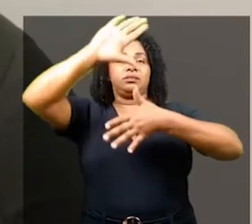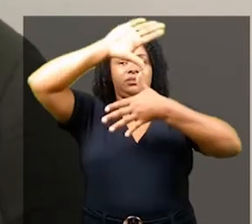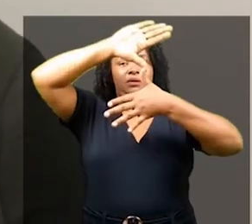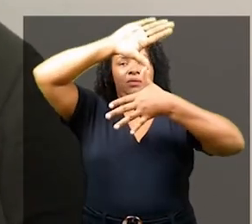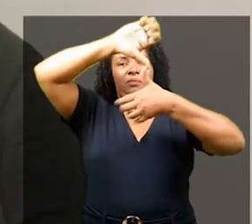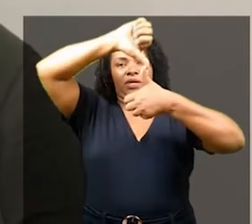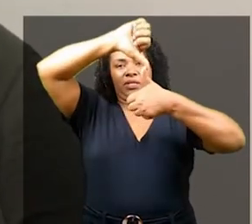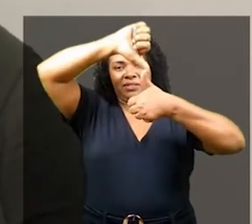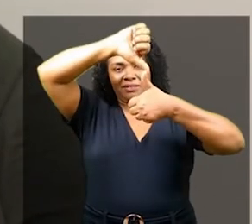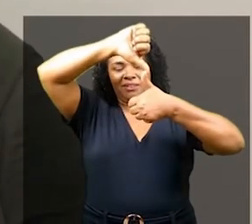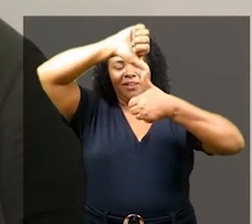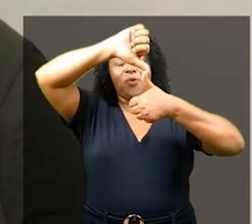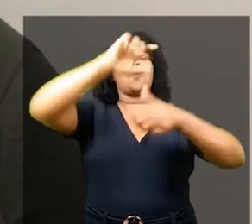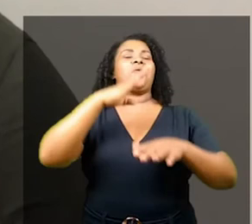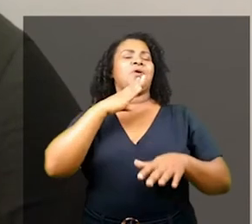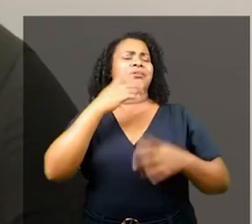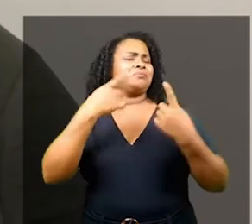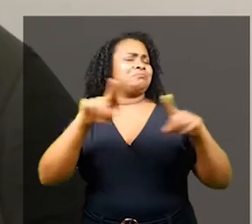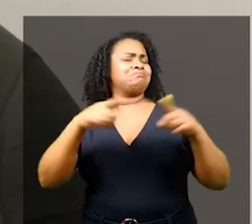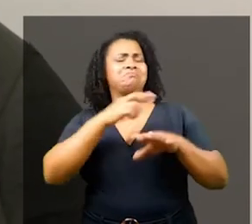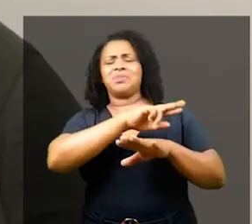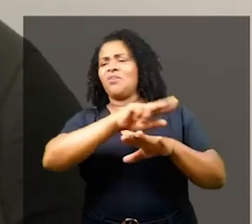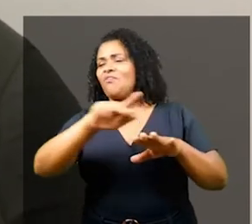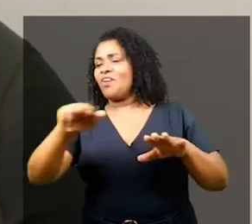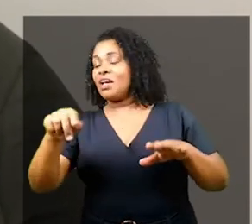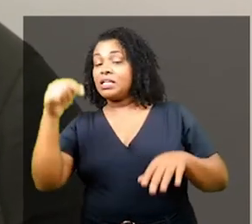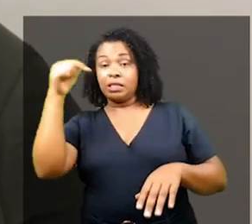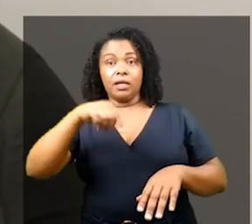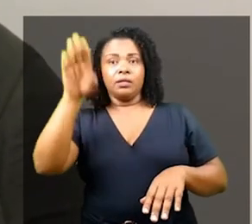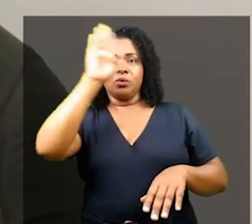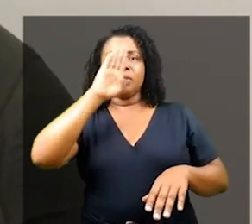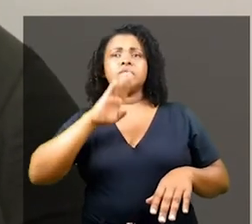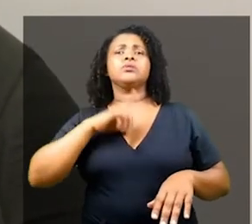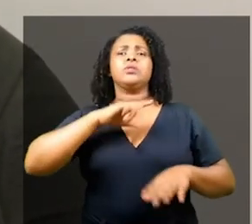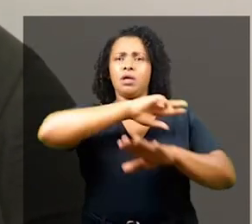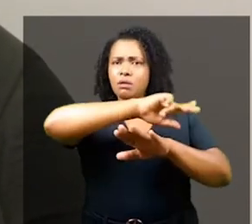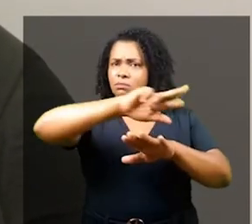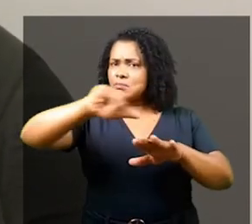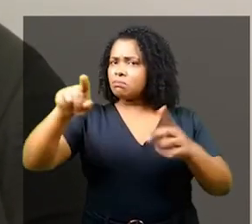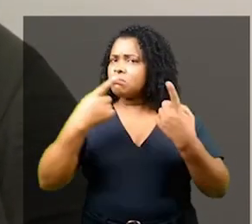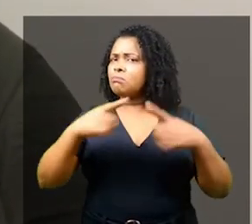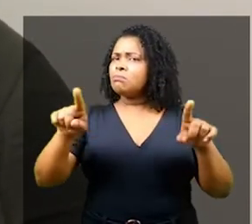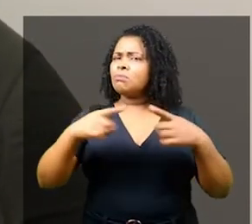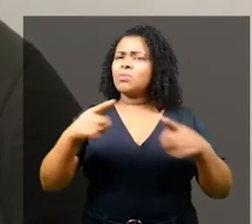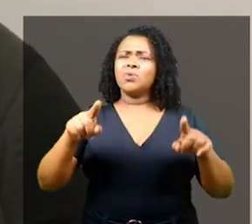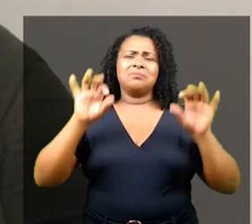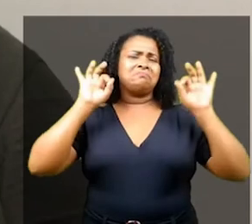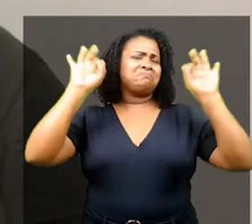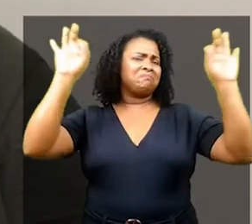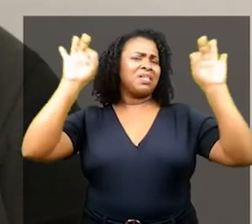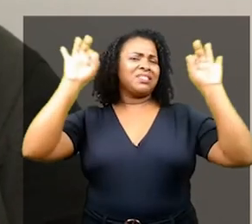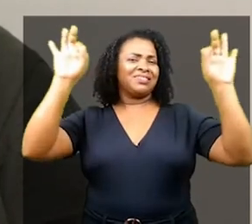o caribe conheceu na salsa, na cúmbia, no mambo, nós aqui mergulhamos nas nossas memórias através do